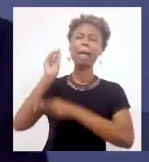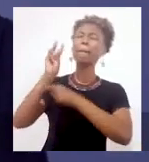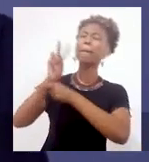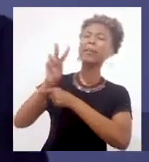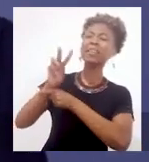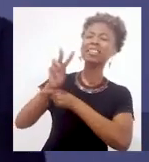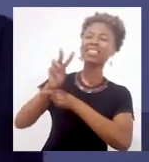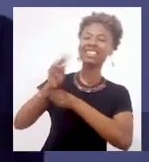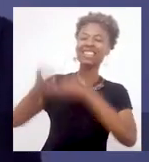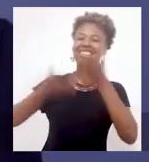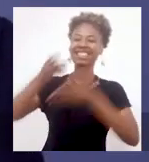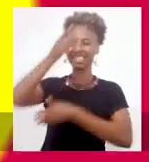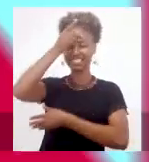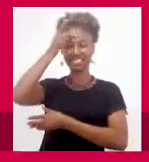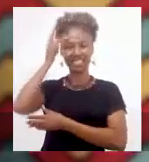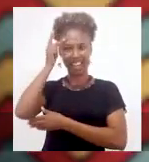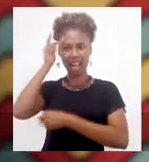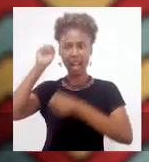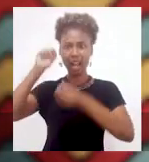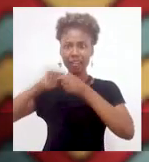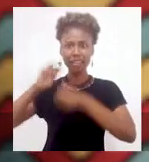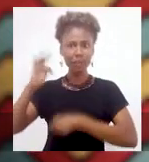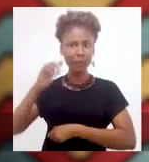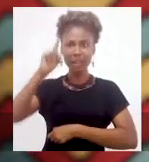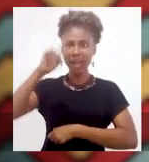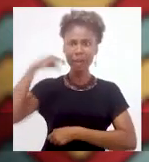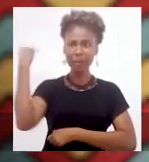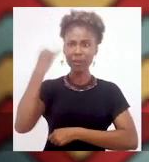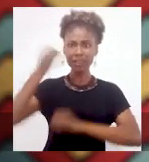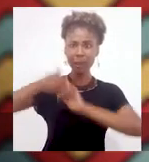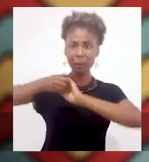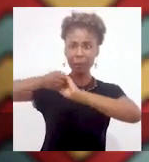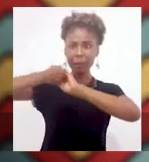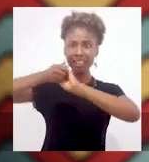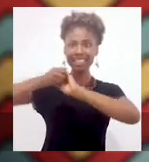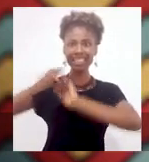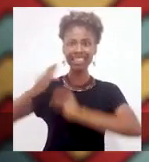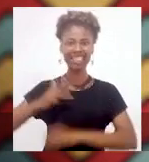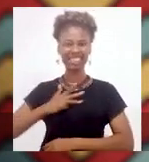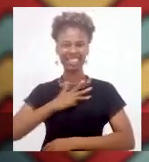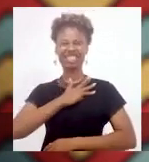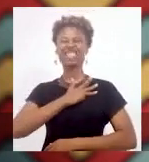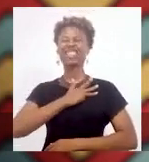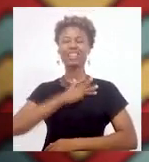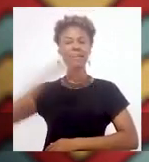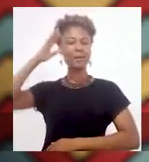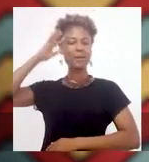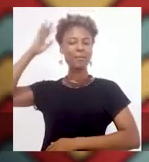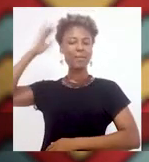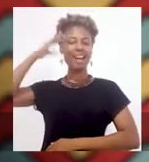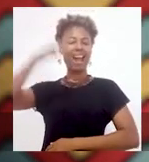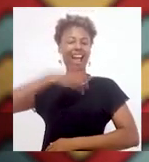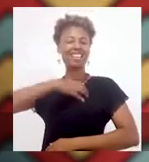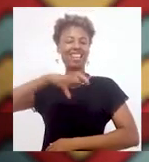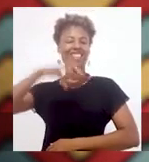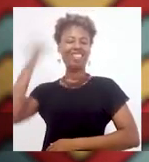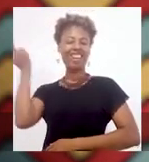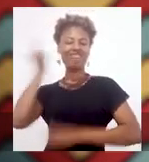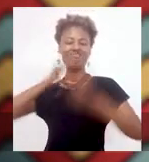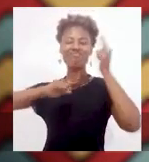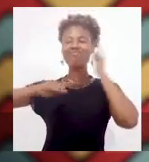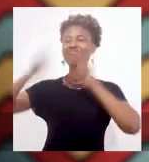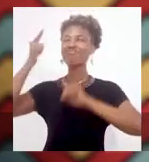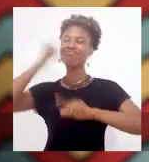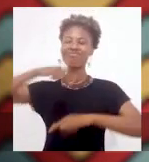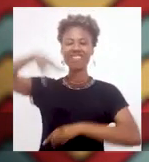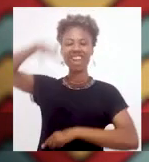proteger e cuidar das pessoas. Para fazer tudo o que fizemos, foi fundamental ter a parceria com Lula. Imagine que o Salvador também